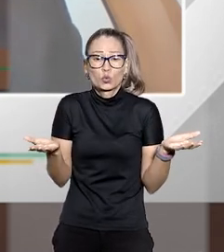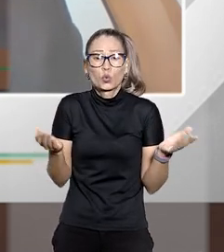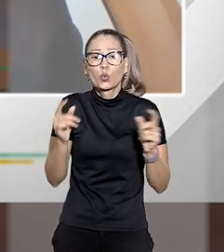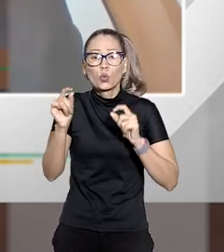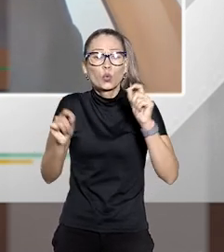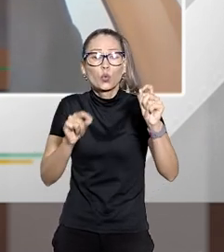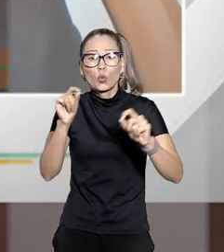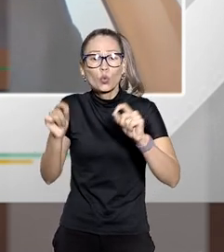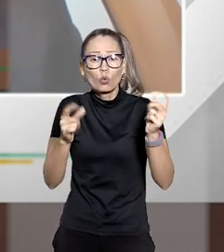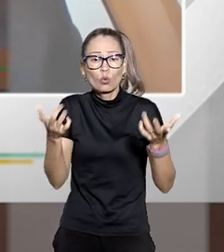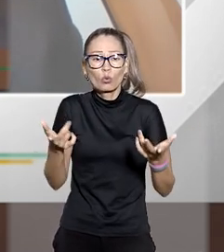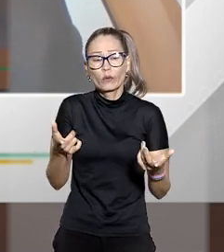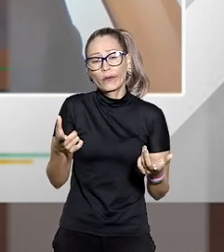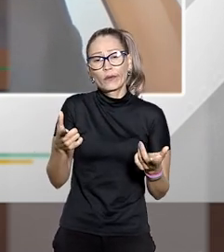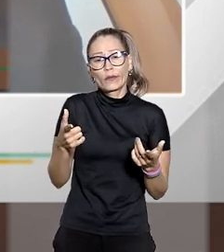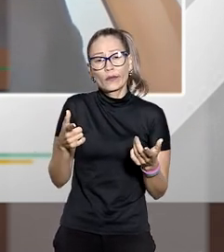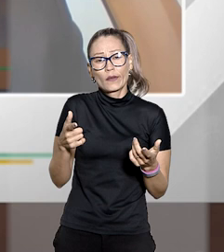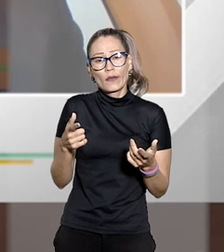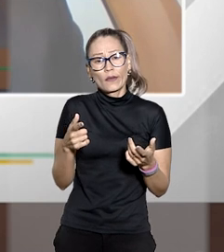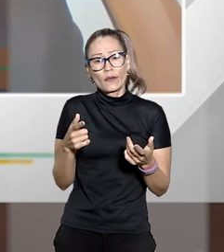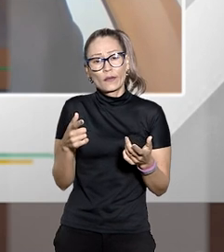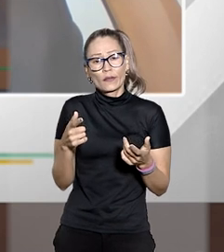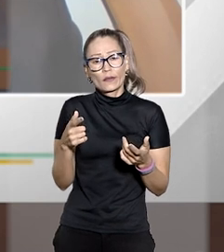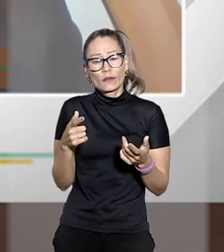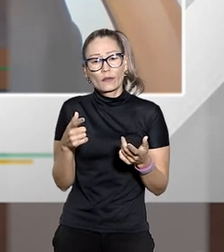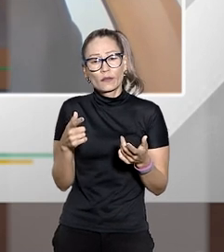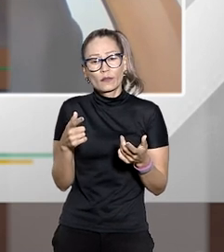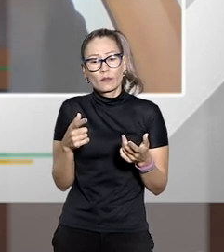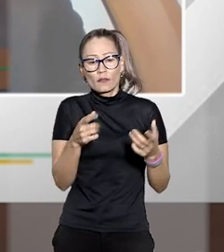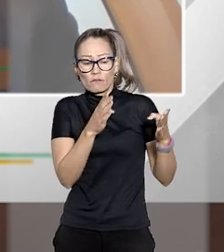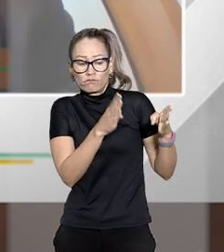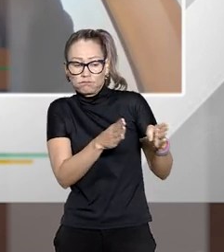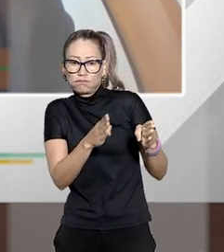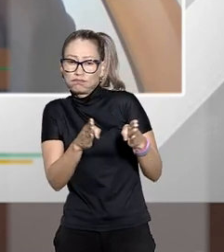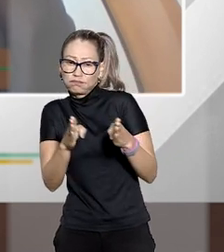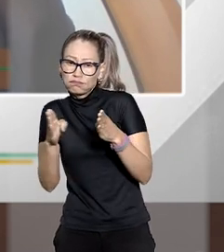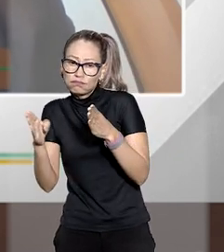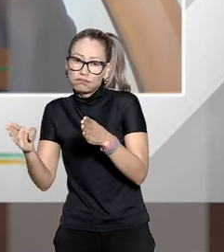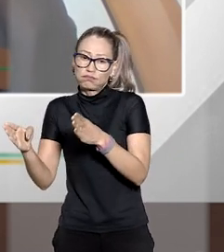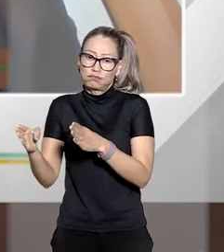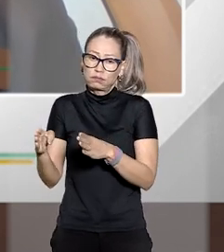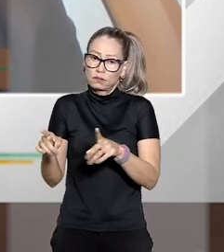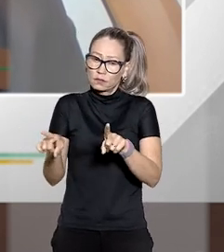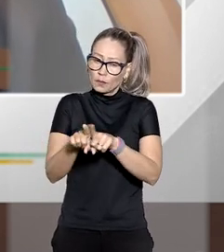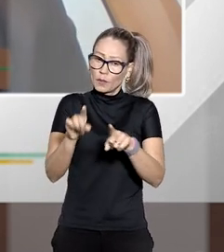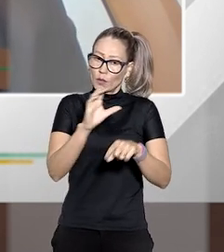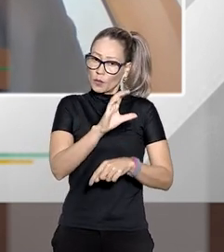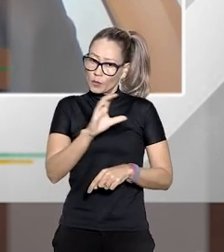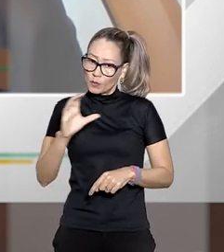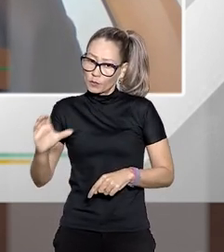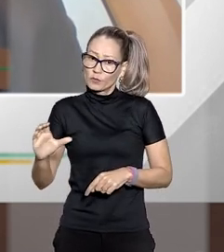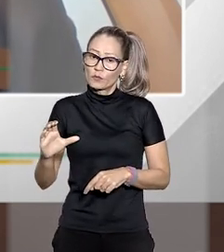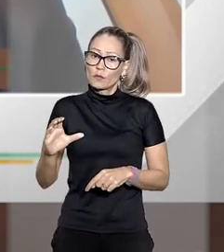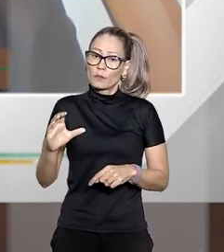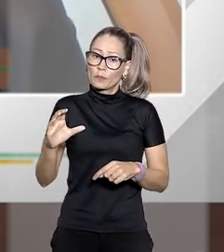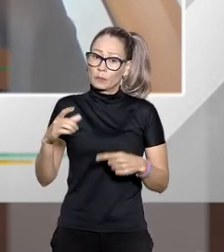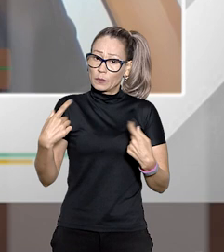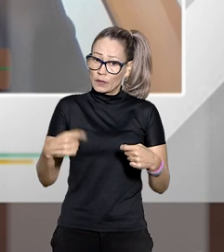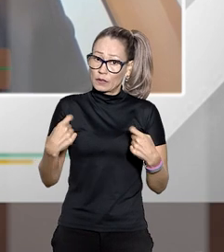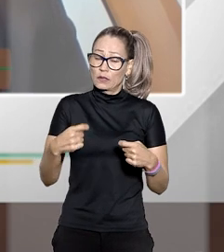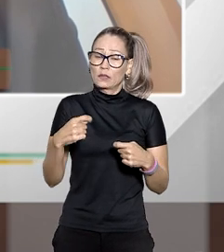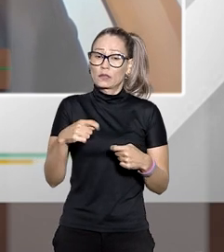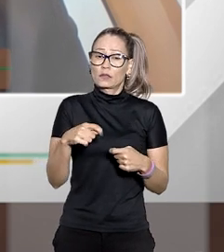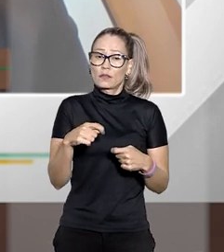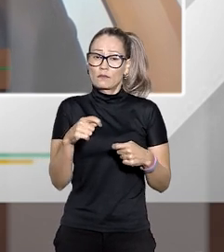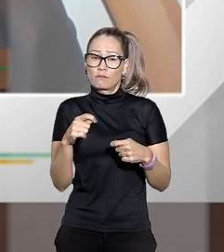que também é um dos problemas dos juizados de fazenda é se ordinalizar o rito quando a própria Constituição falou o rito do juizado é pra ser